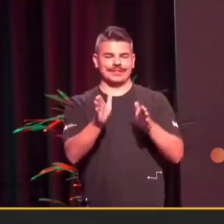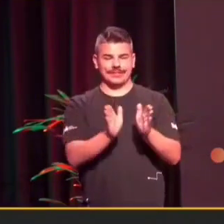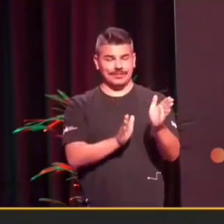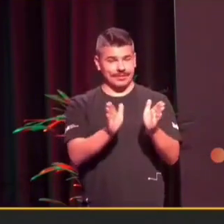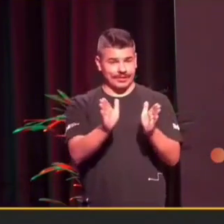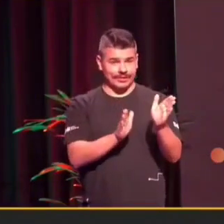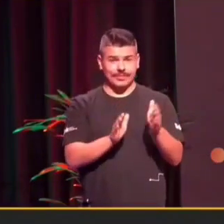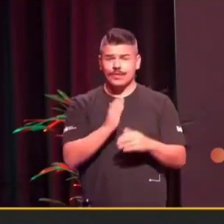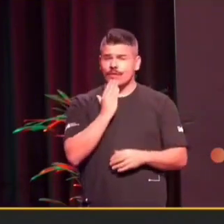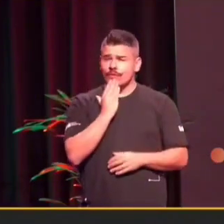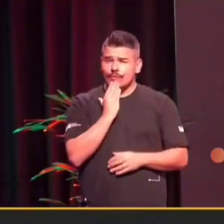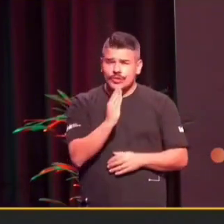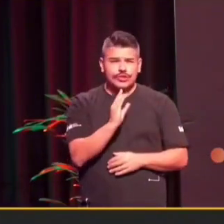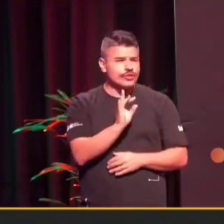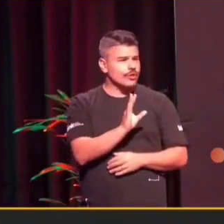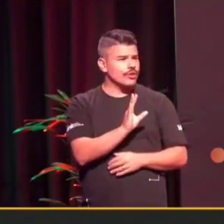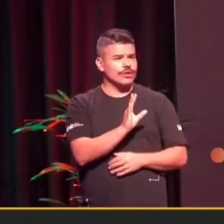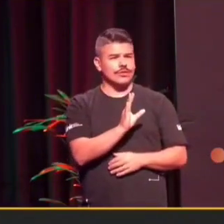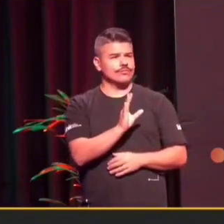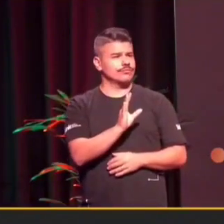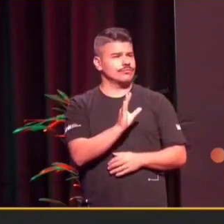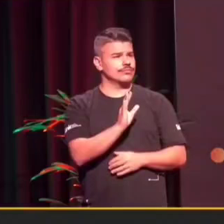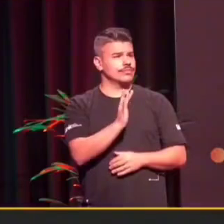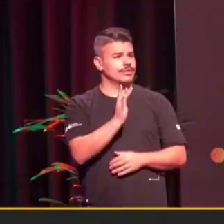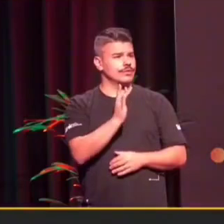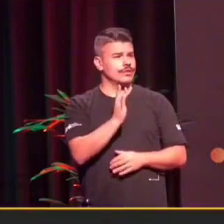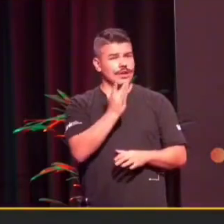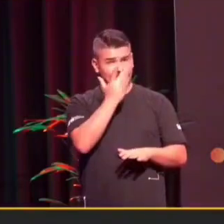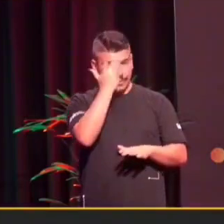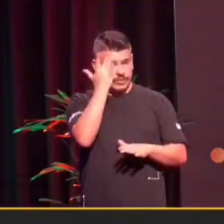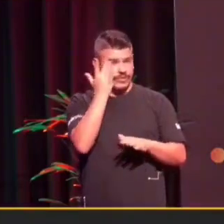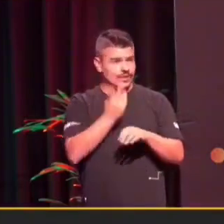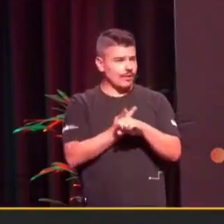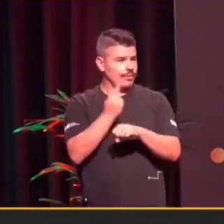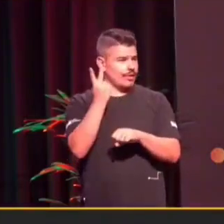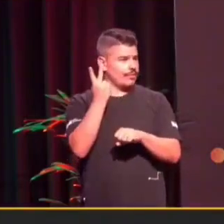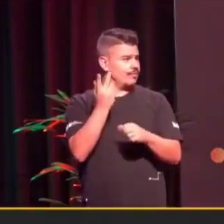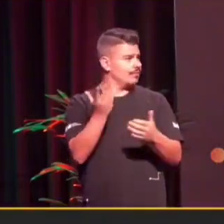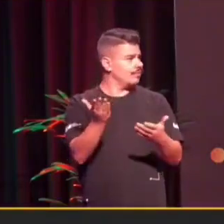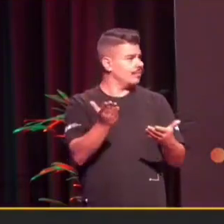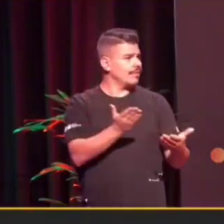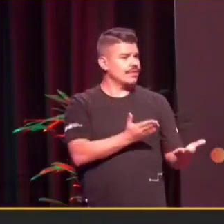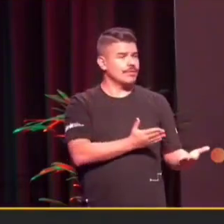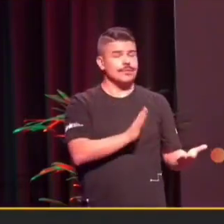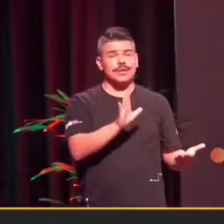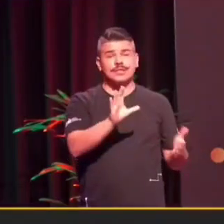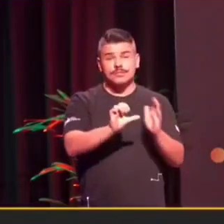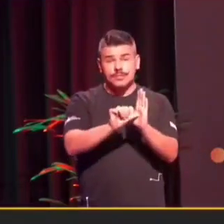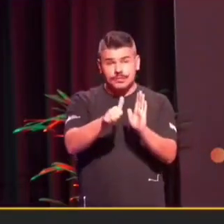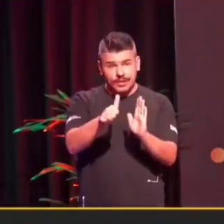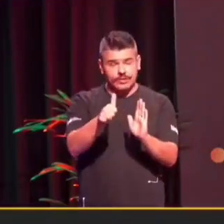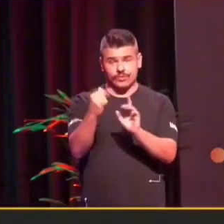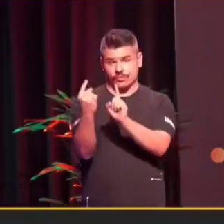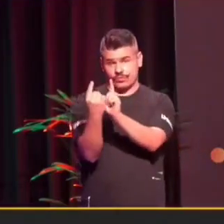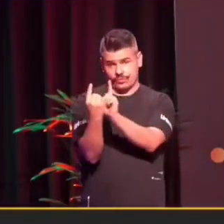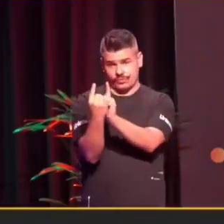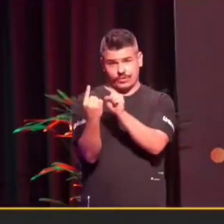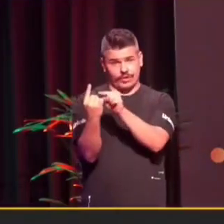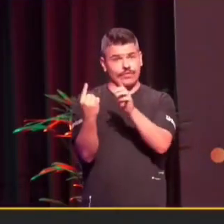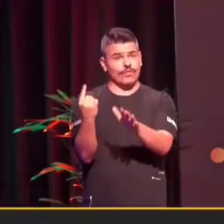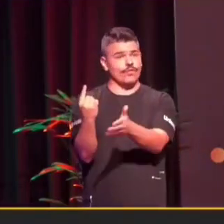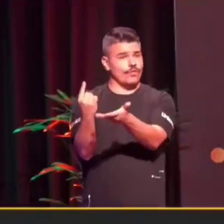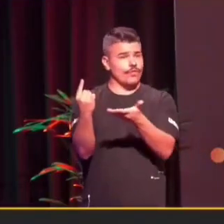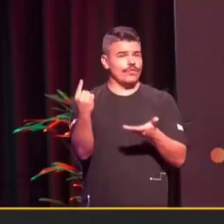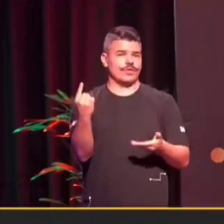Eu vou só pedir um apoio ali para trazer a pessoa que vai fazer a premiação, né? Mas o primeiro cliente que nós